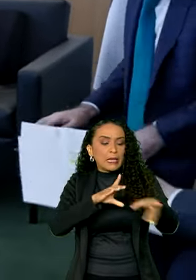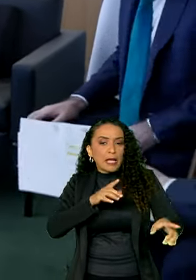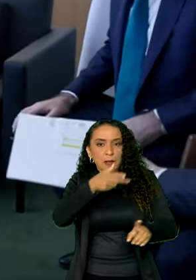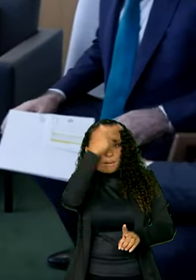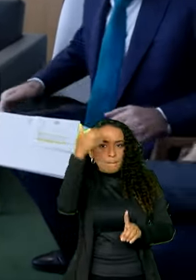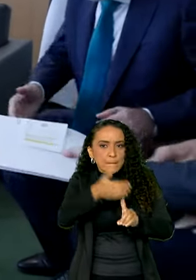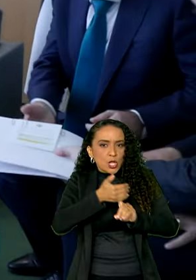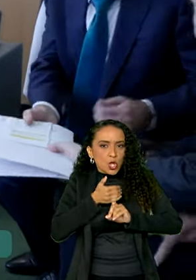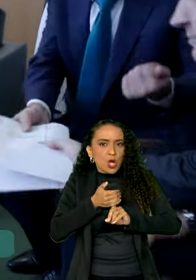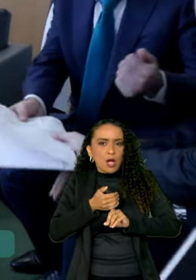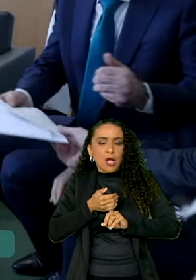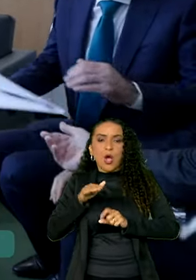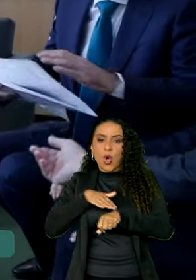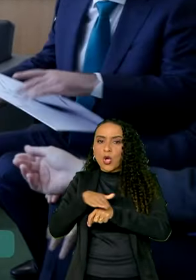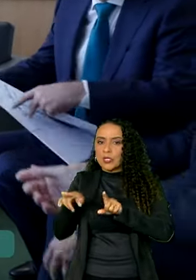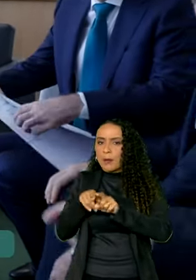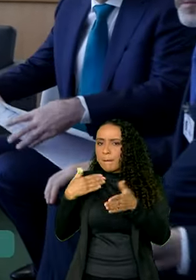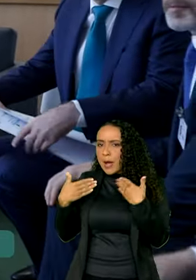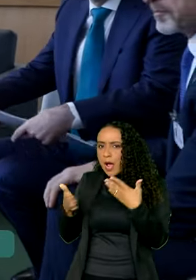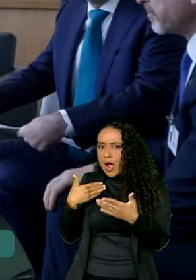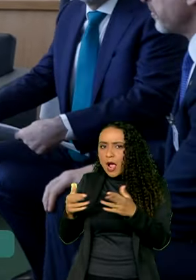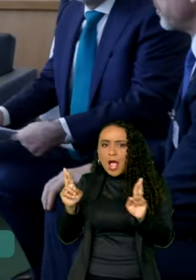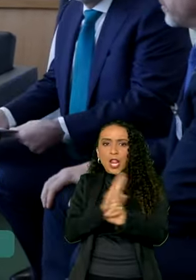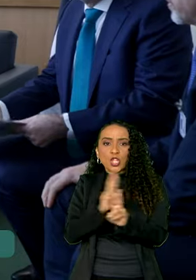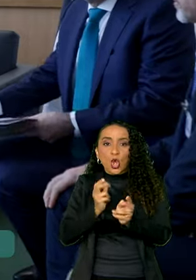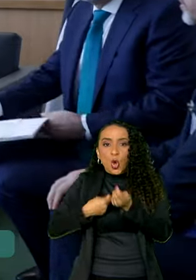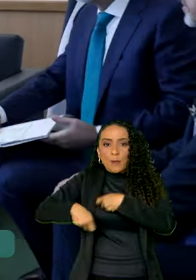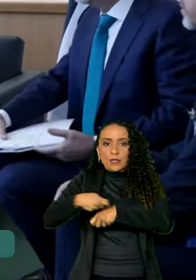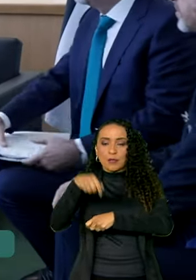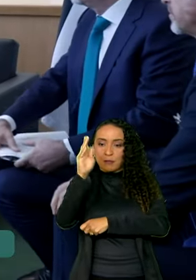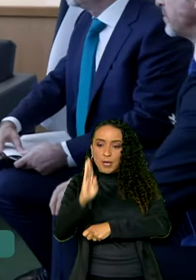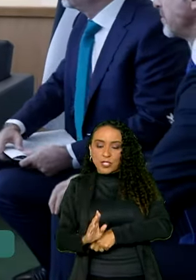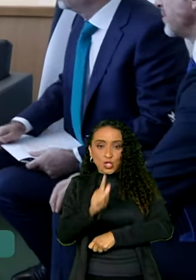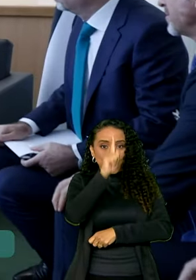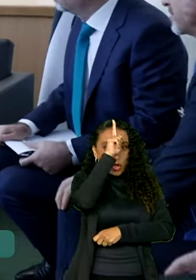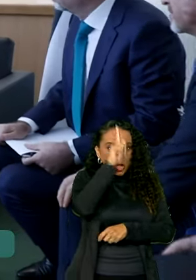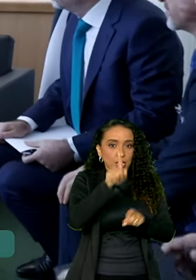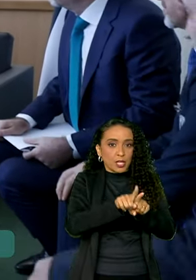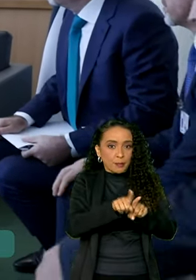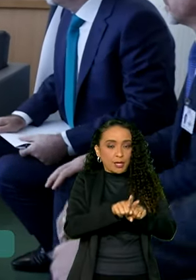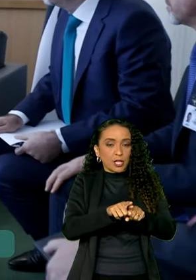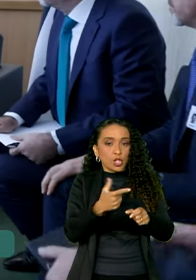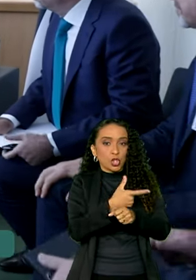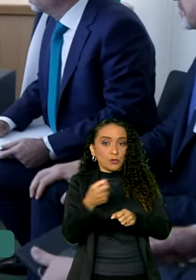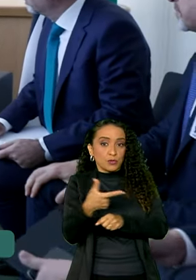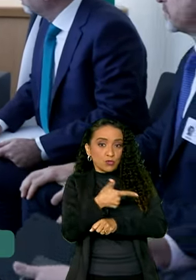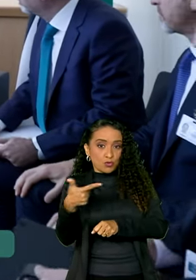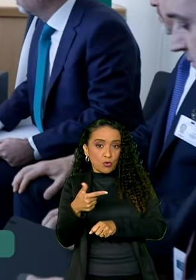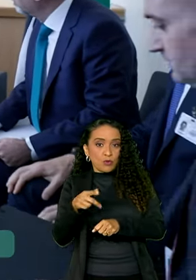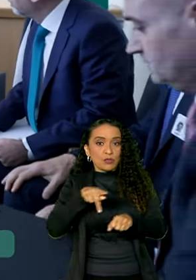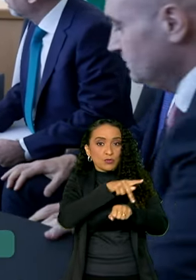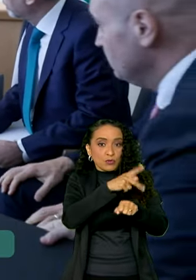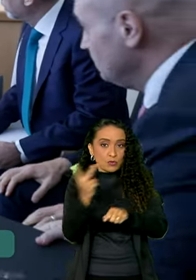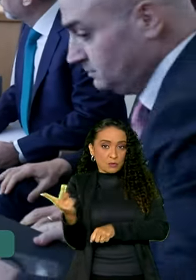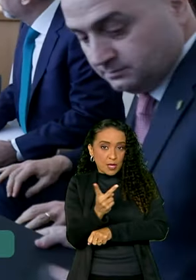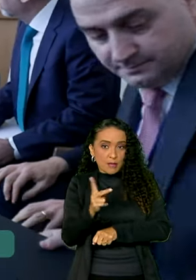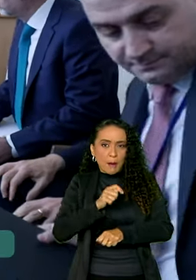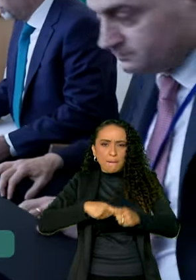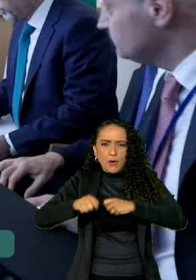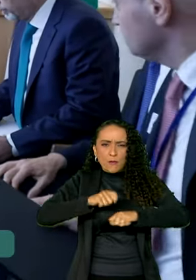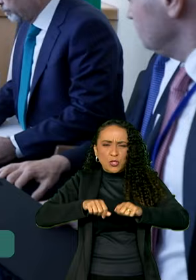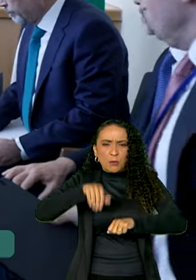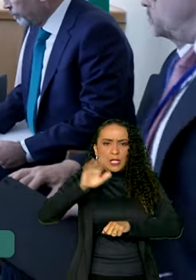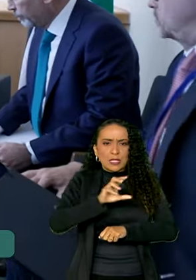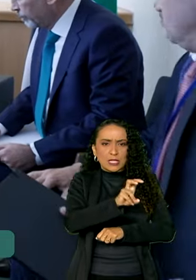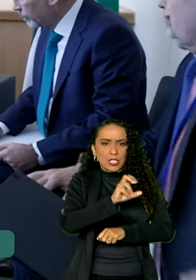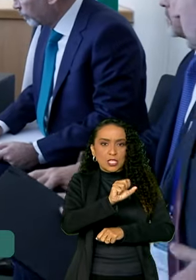reféns. A conversa também tratou das relações comerciais entre Brasil e Jordânia. Em 2022, os países movimentaram